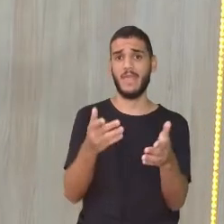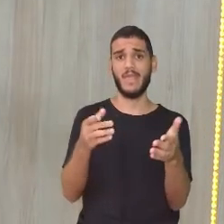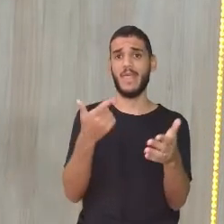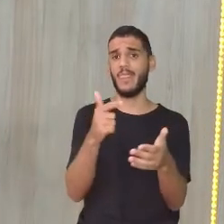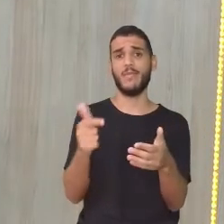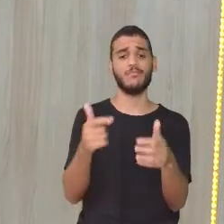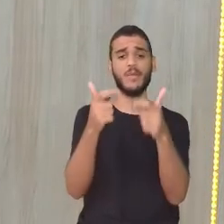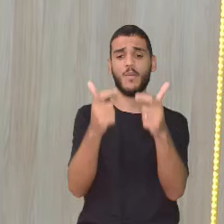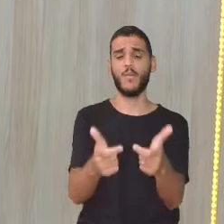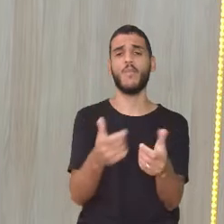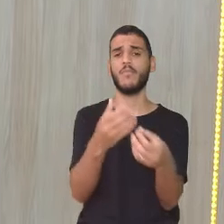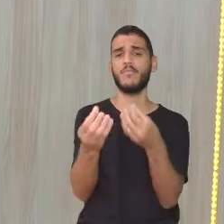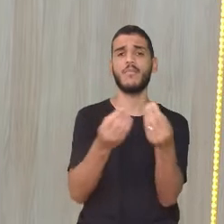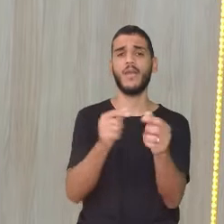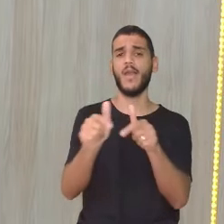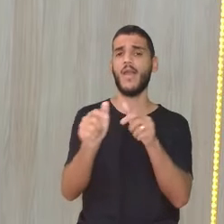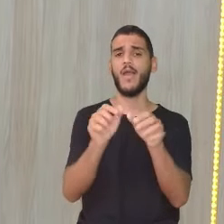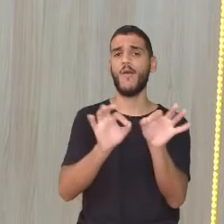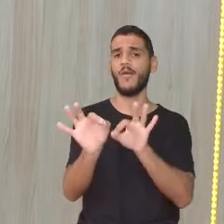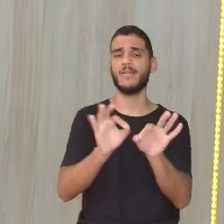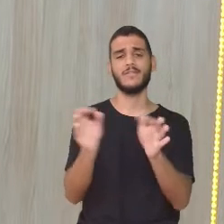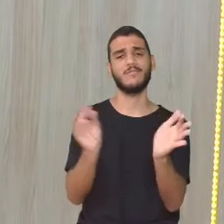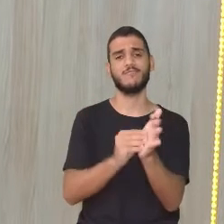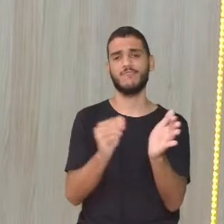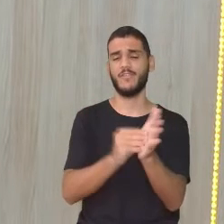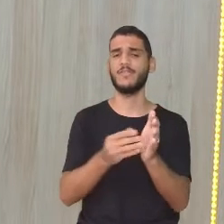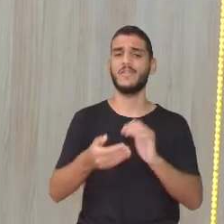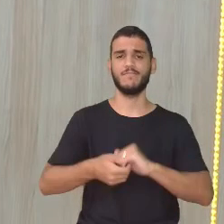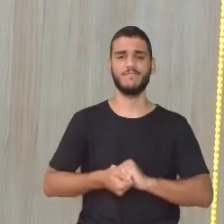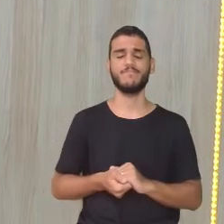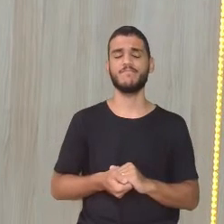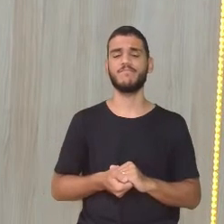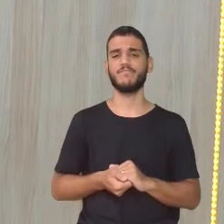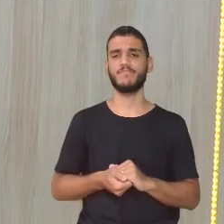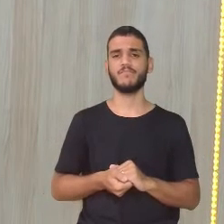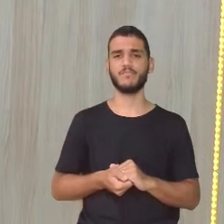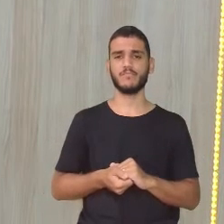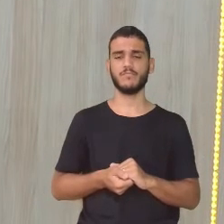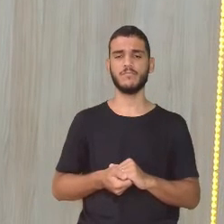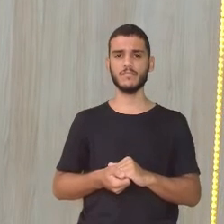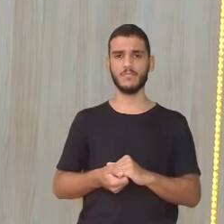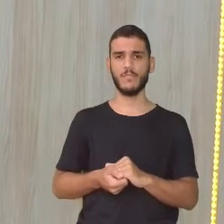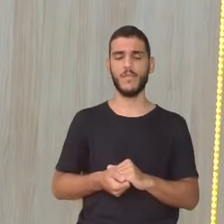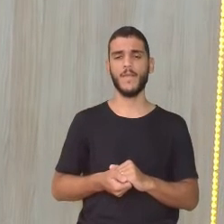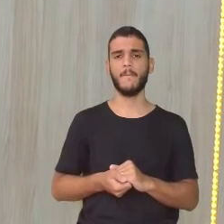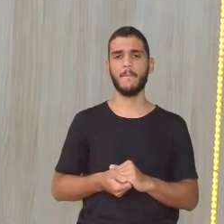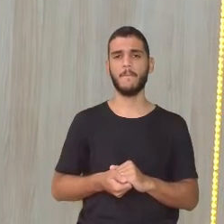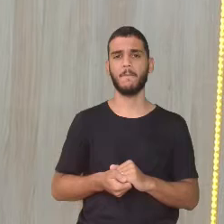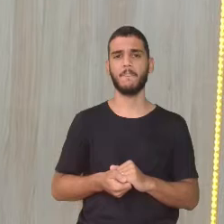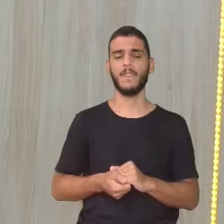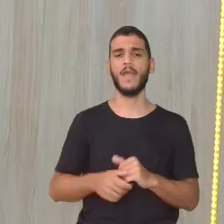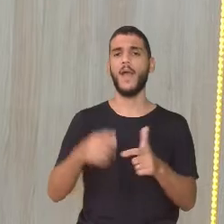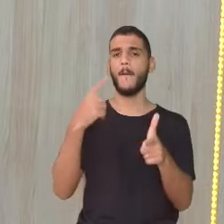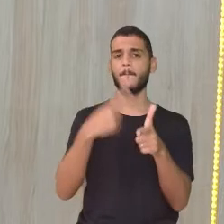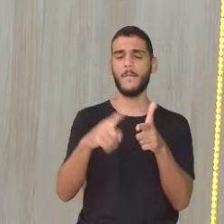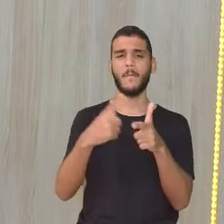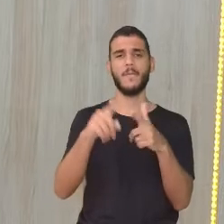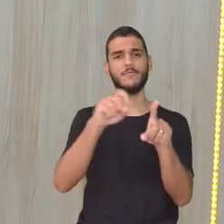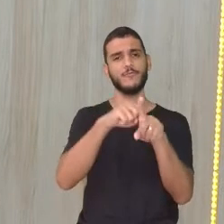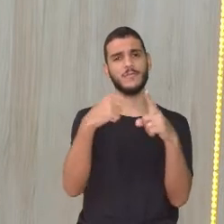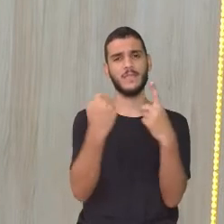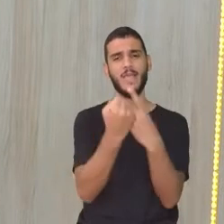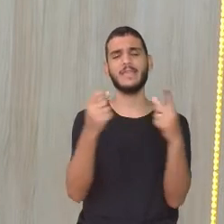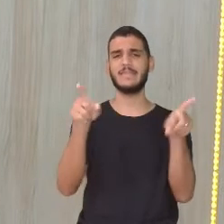inudando as cidades, né, professora? Exatamente. Pois é. E além disso, dos problemas sociais, a gente também tem os